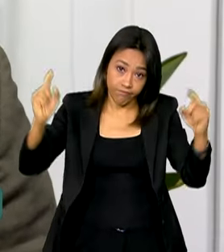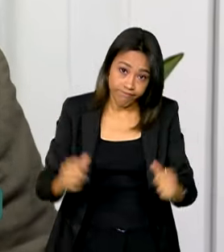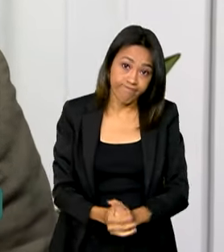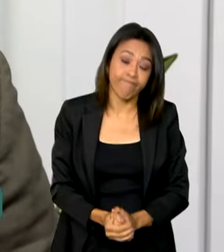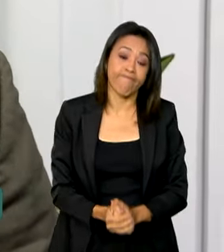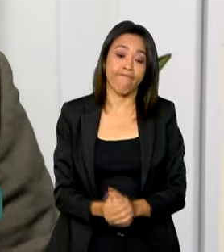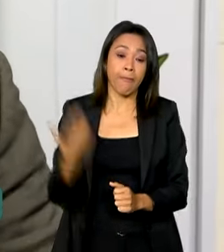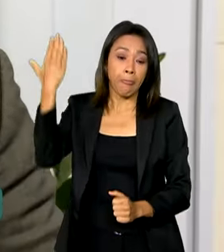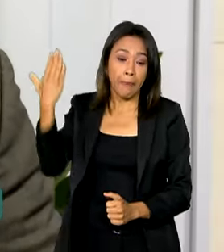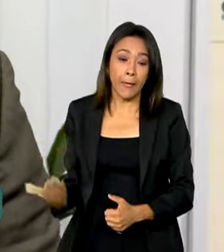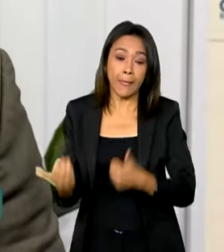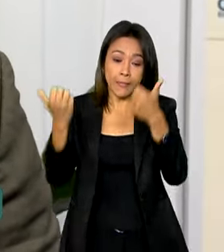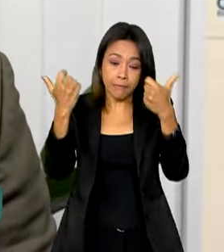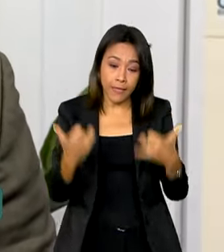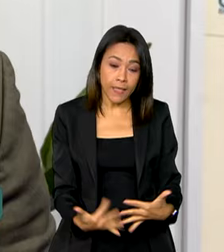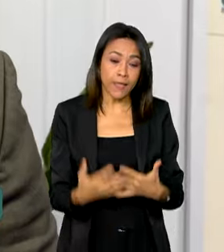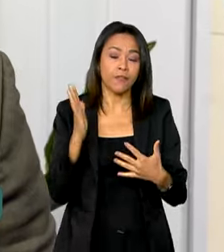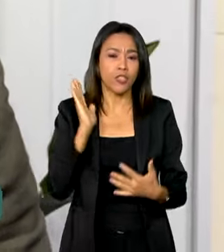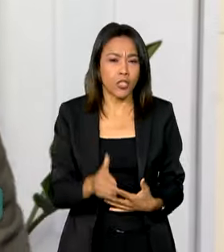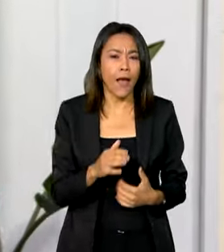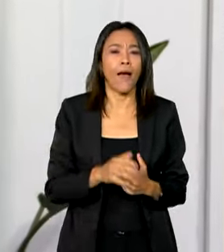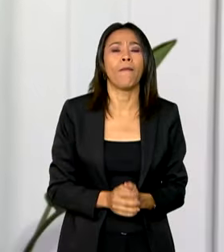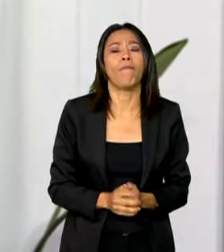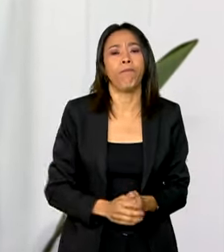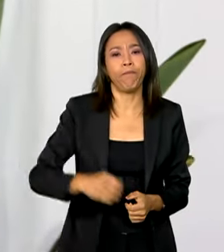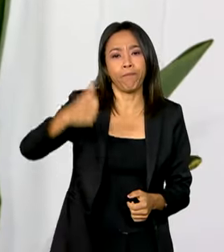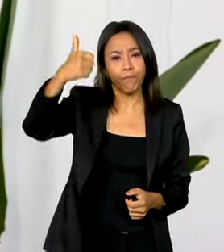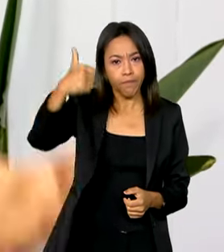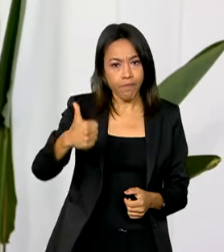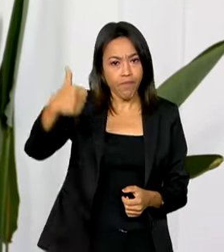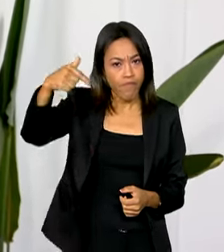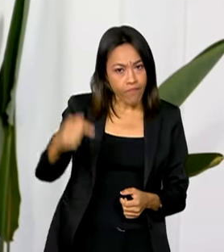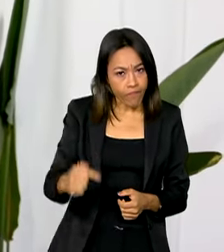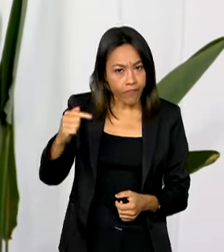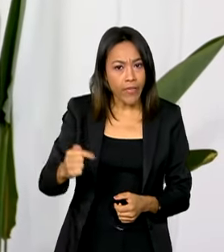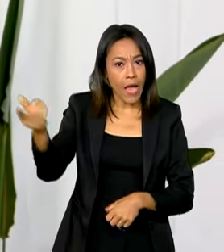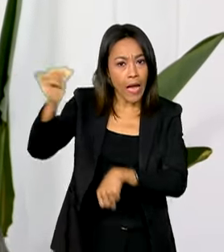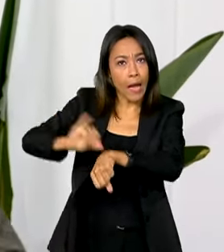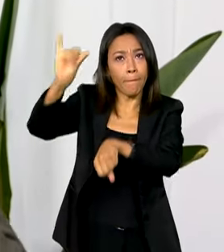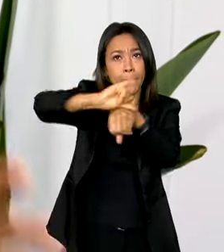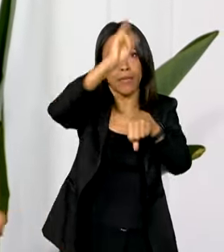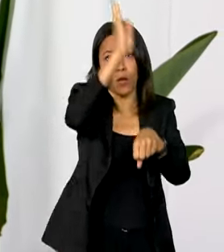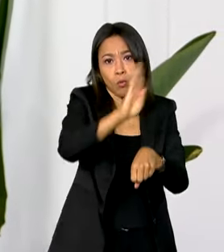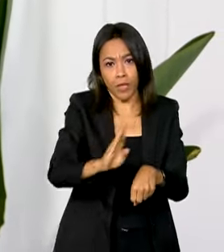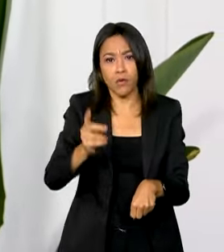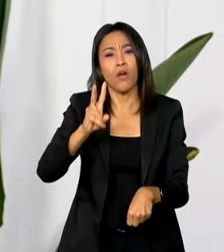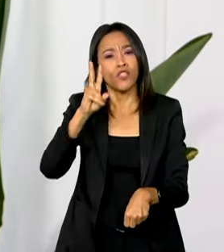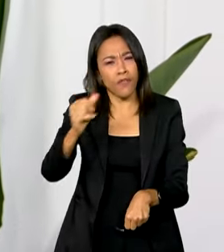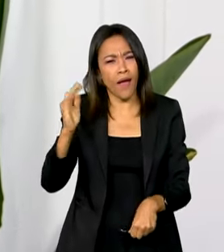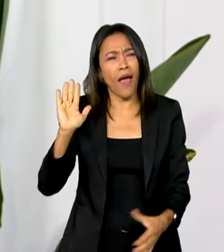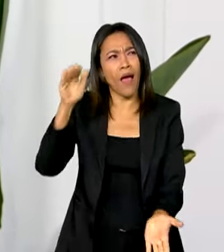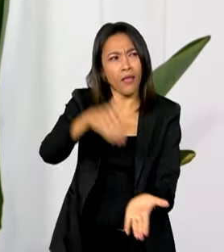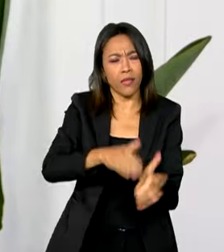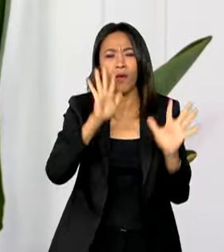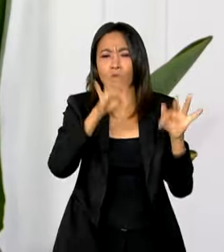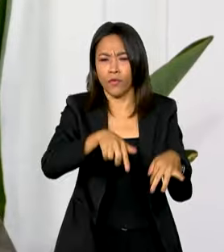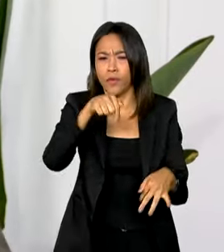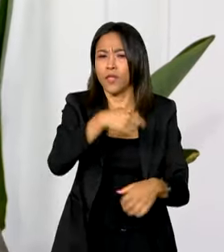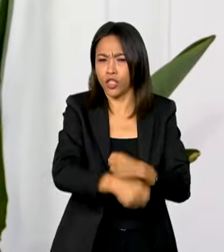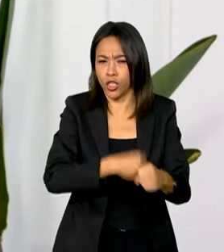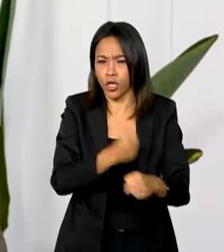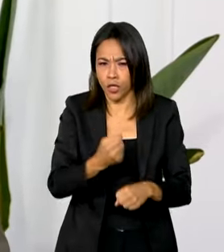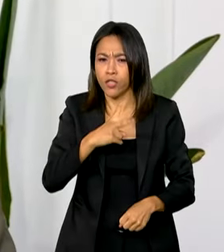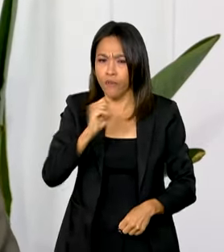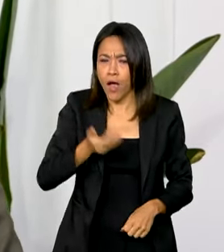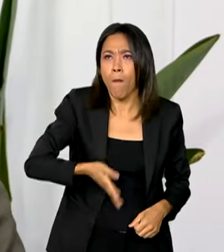Estamos aqui fazendo já a 17ª capital do Brasil, de todas as capitais que nós vamos fazer até o final desse ano de 2024. Então